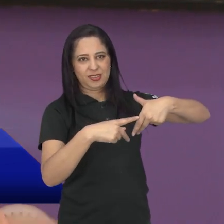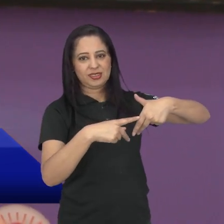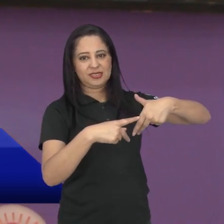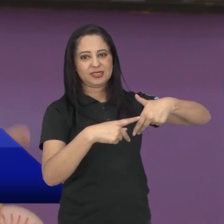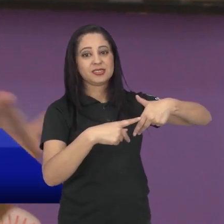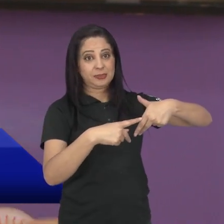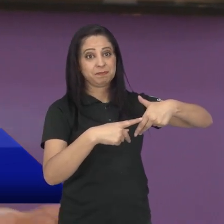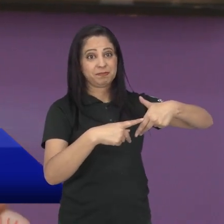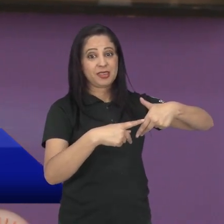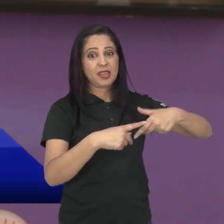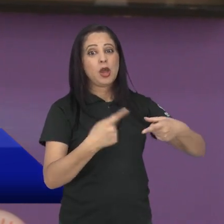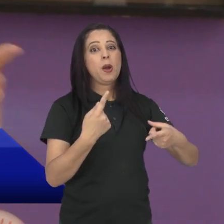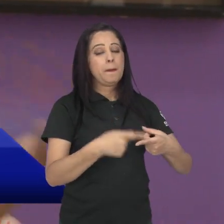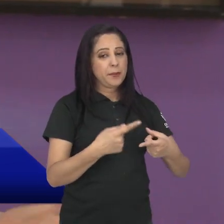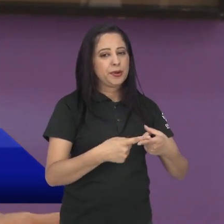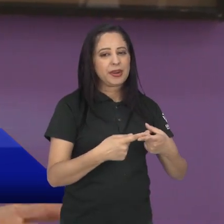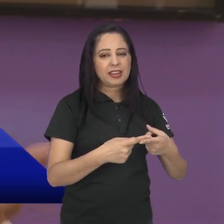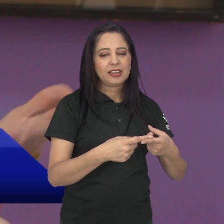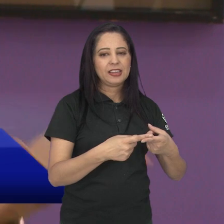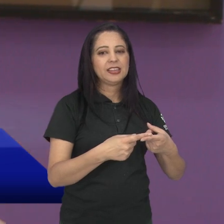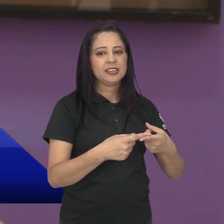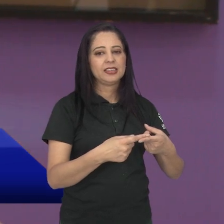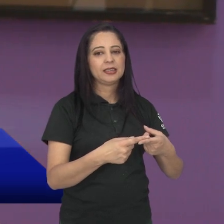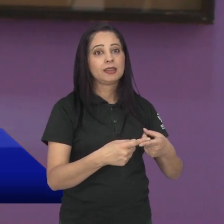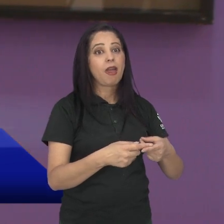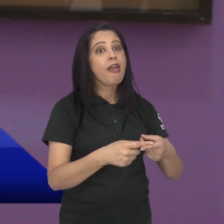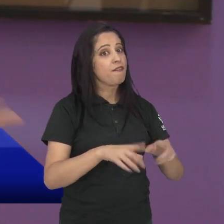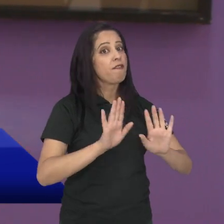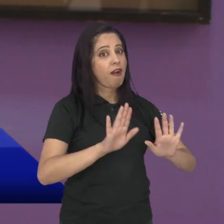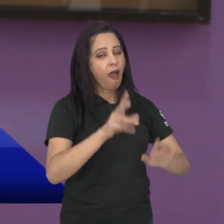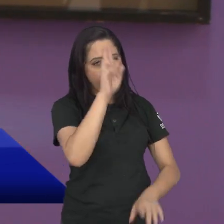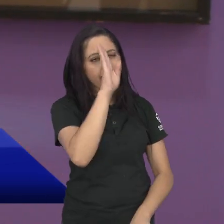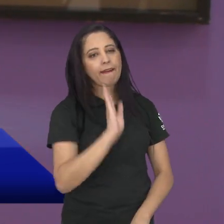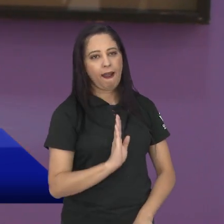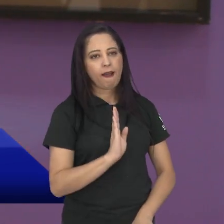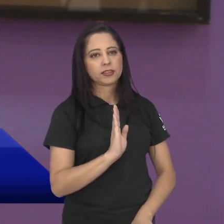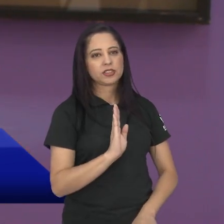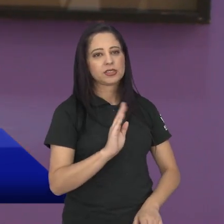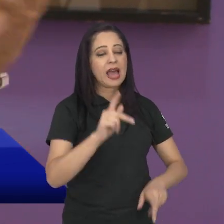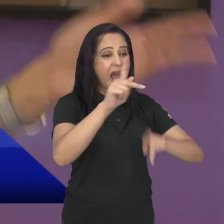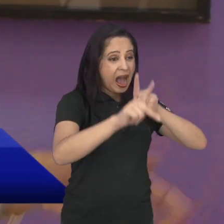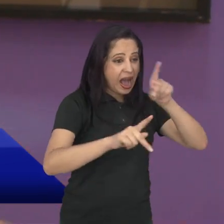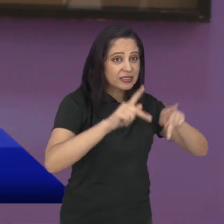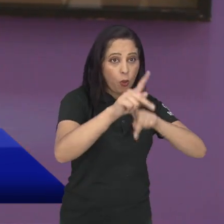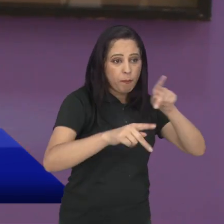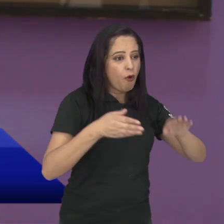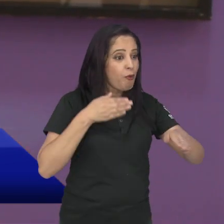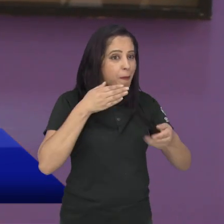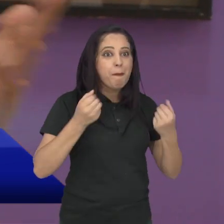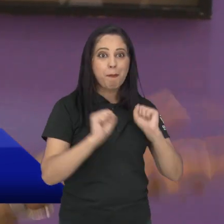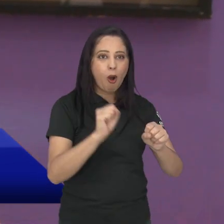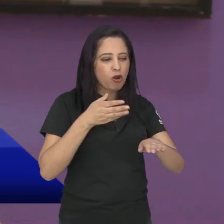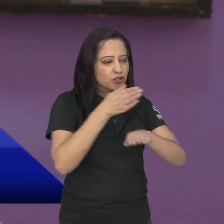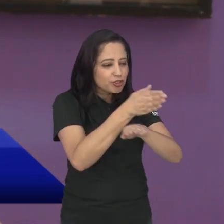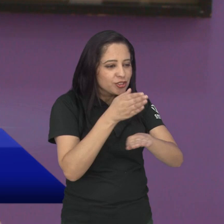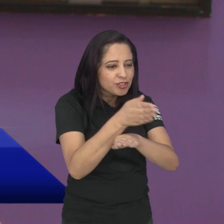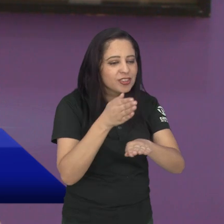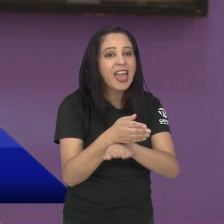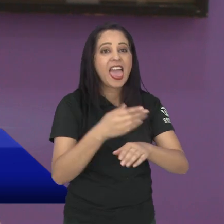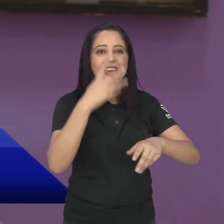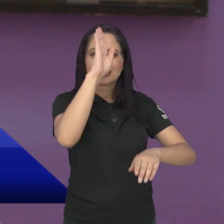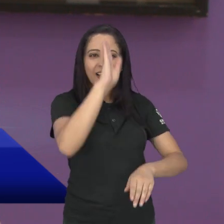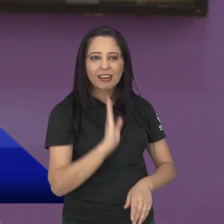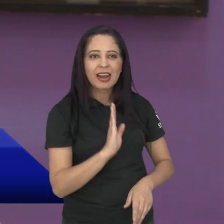contrapartida social desses projetos é que seja gratuito para toda a população, a população vai poder acessar esses filmes que foram